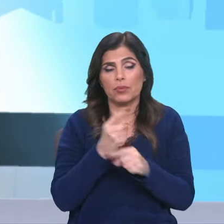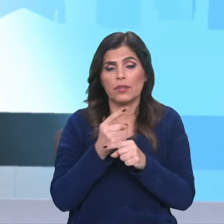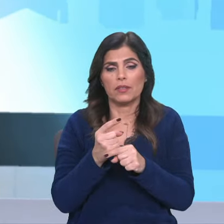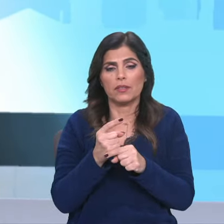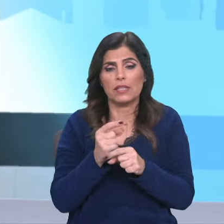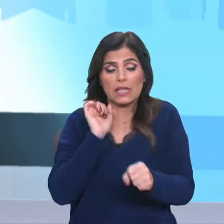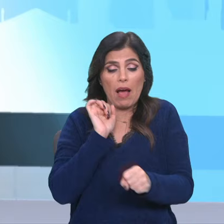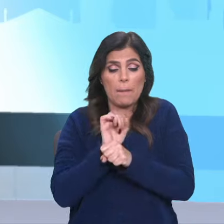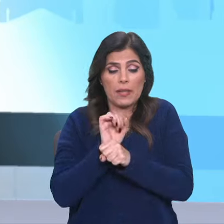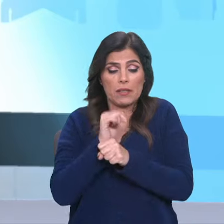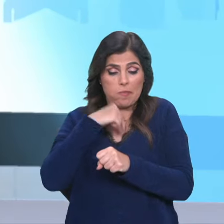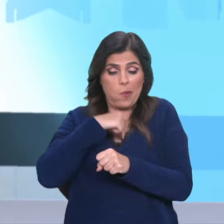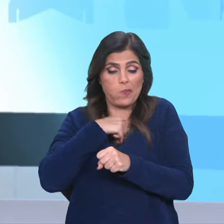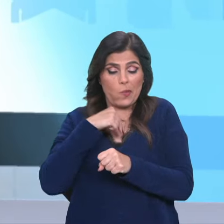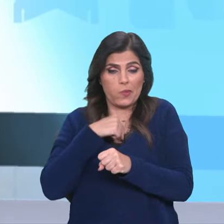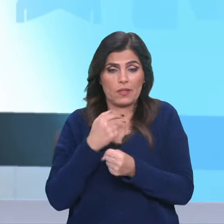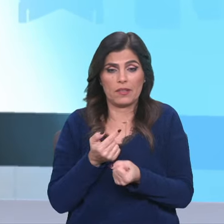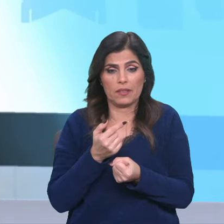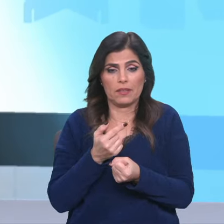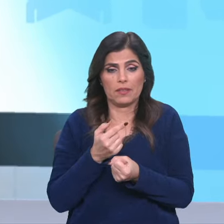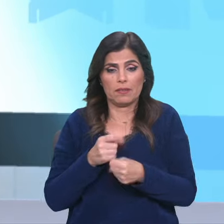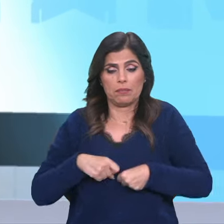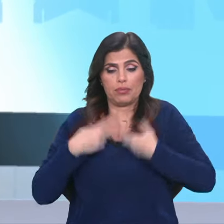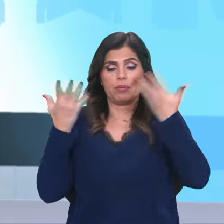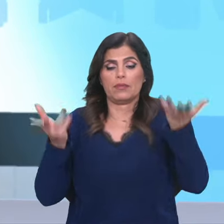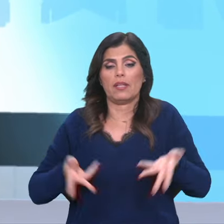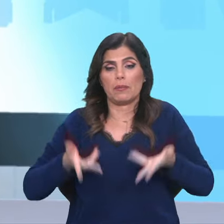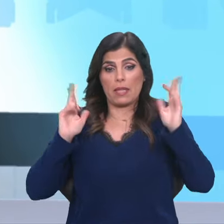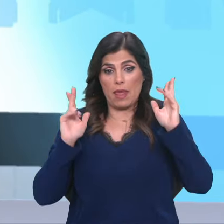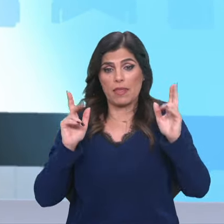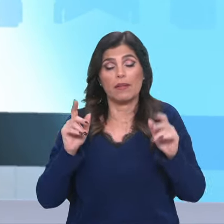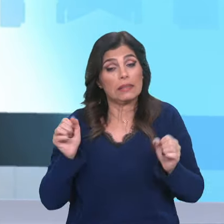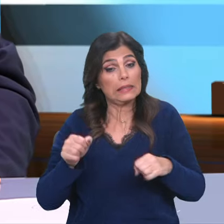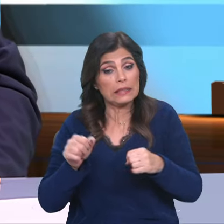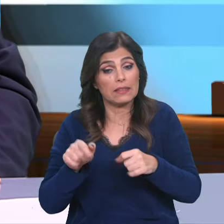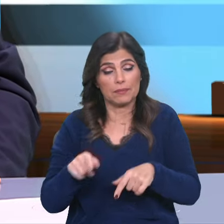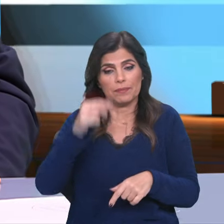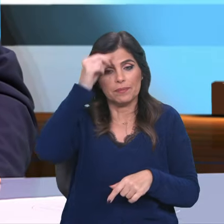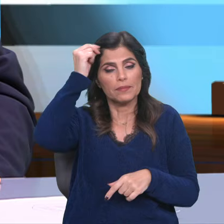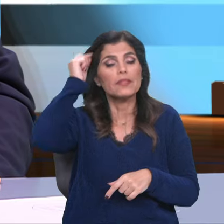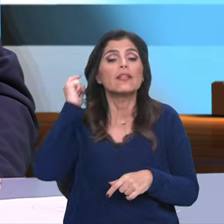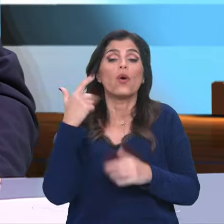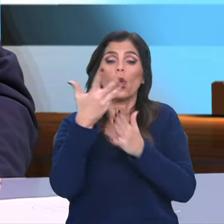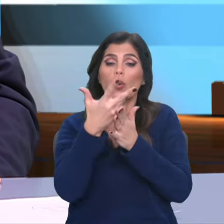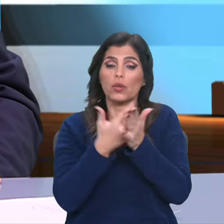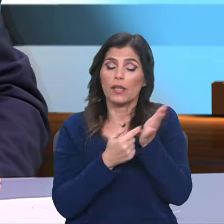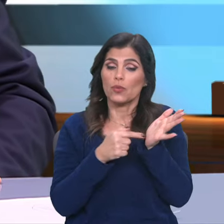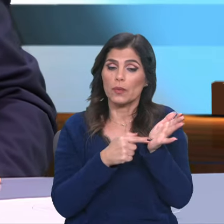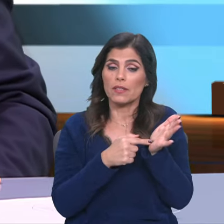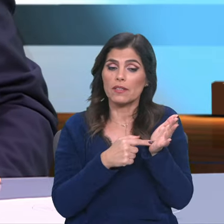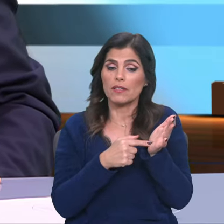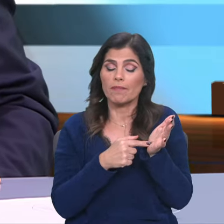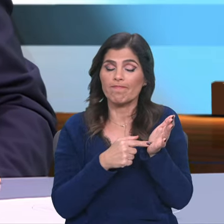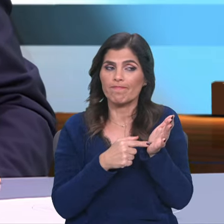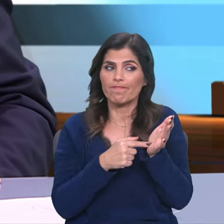prisão para a liberdade. Exatamente. Aqui este texto sublinha a